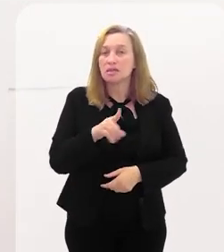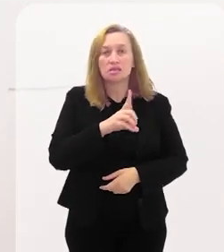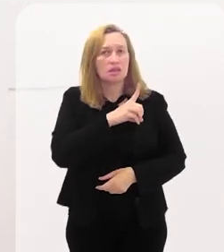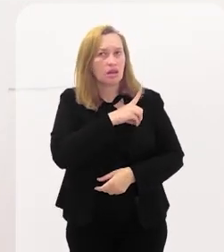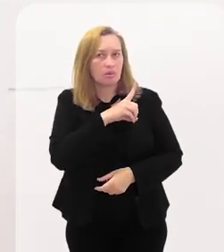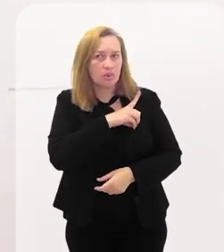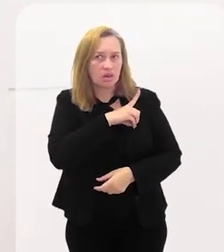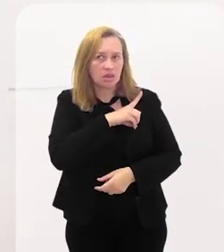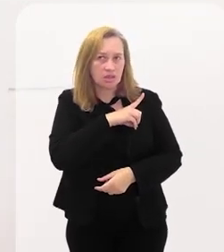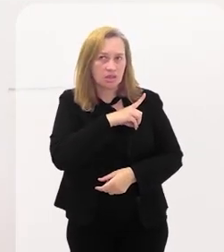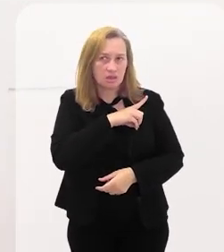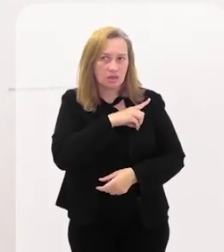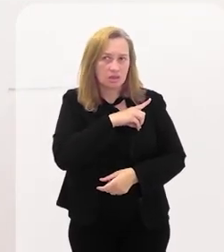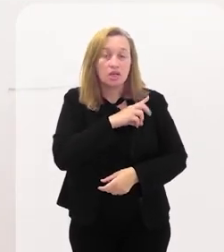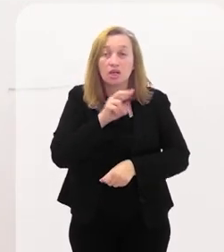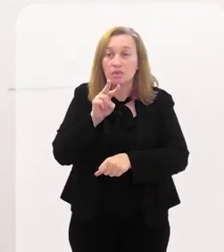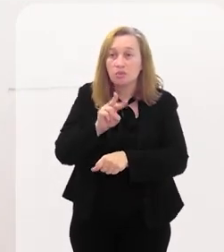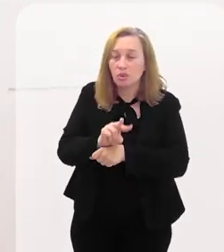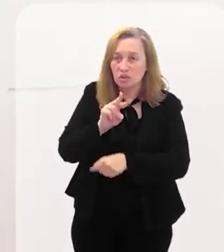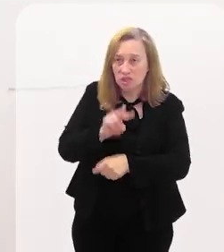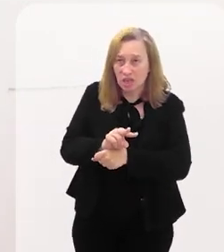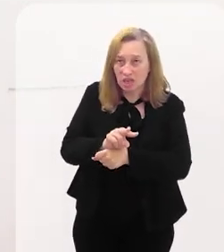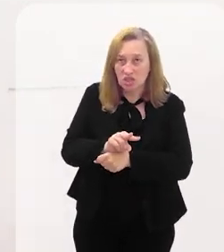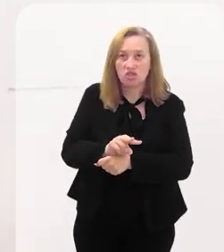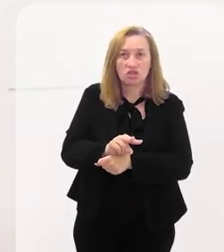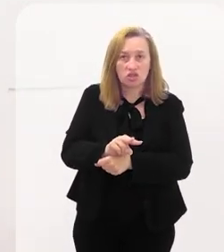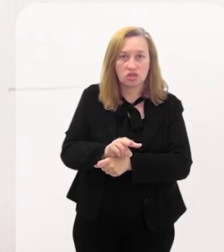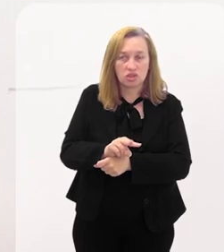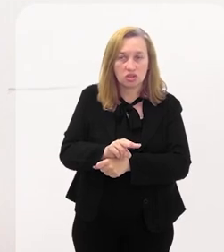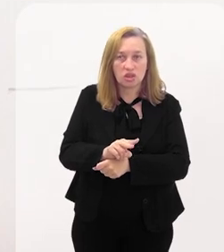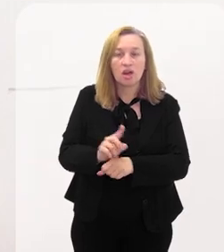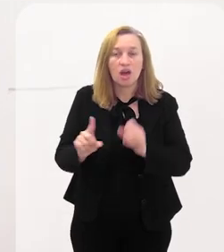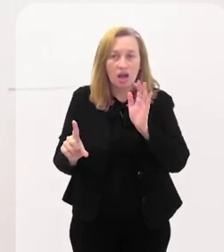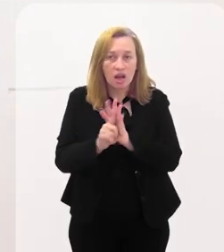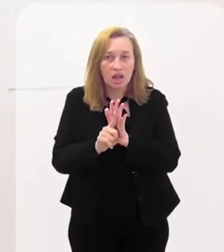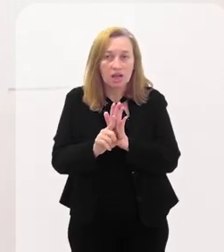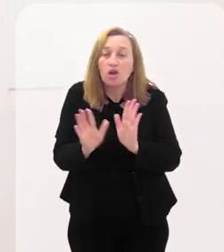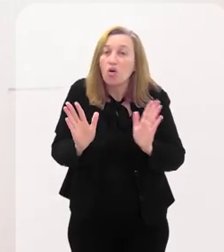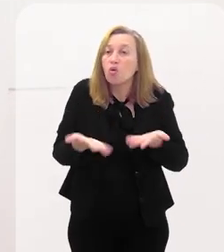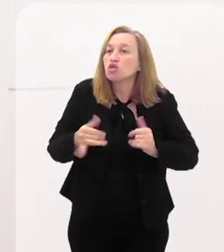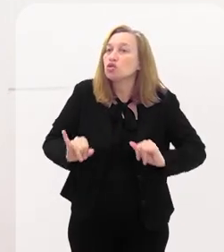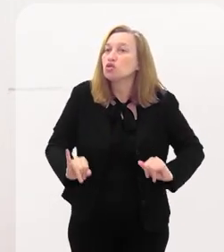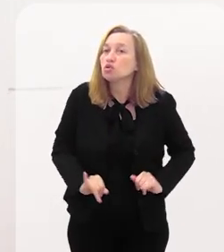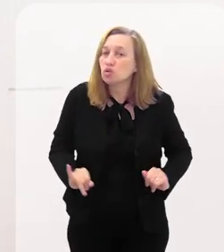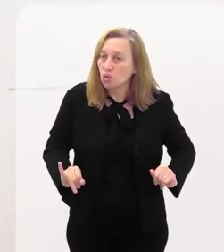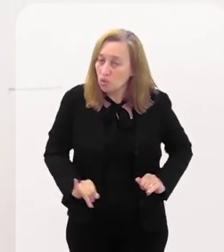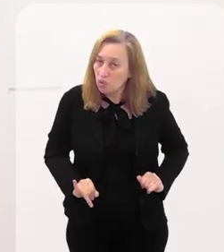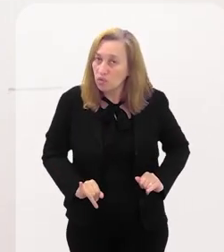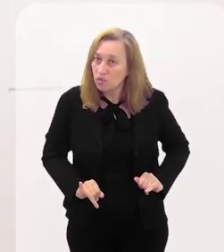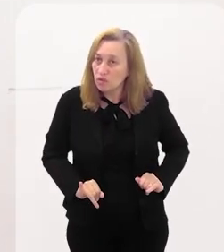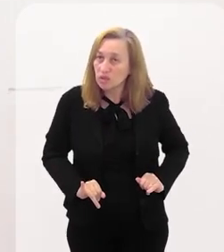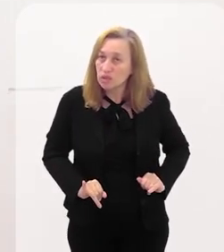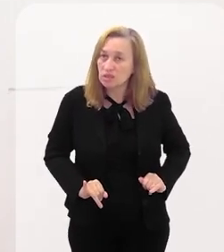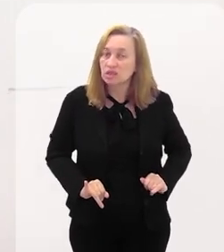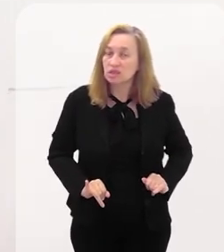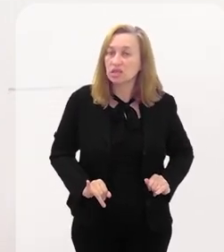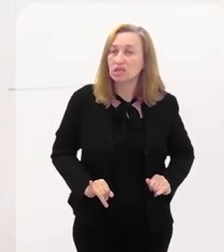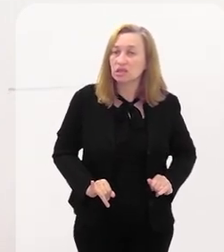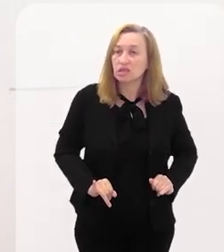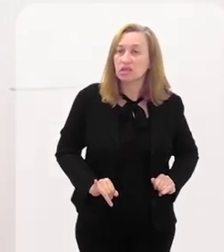Delegacia, que é a Reserva Institucional para dar conta disso, hoje sofre uma condição